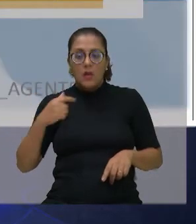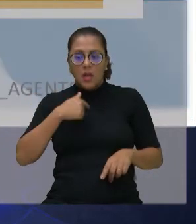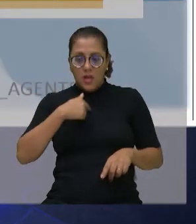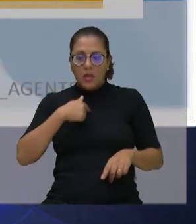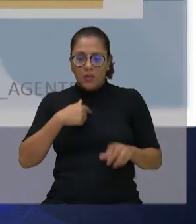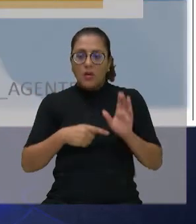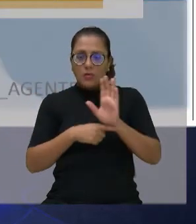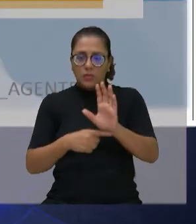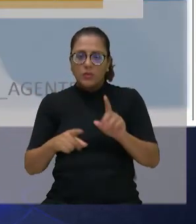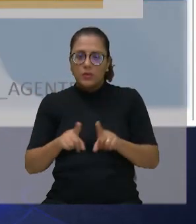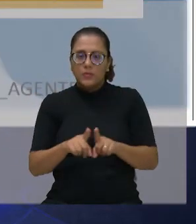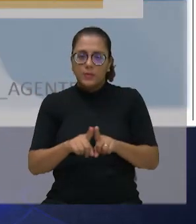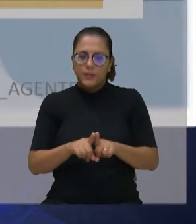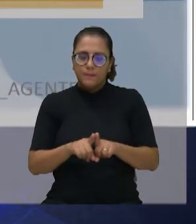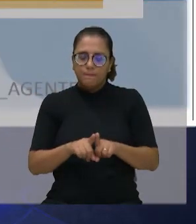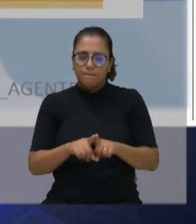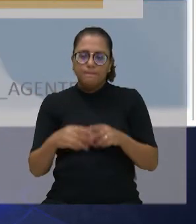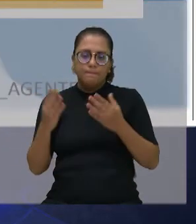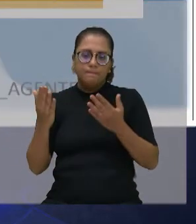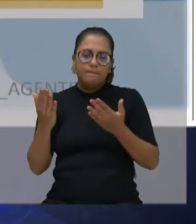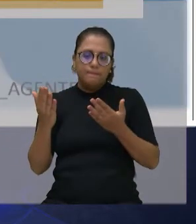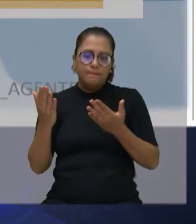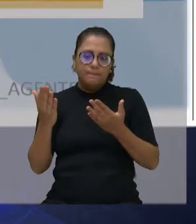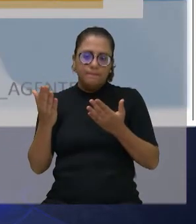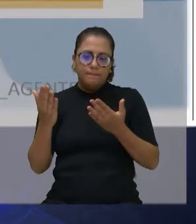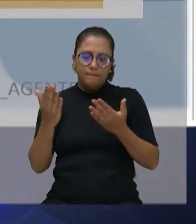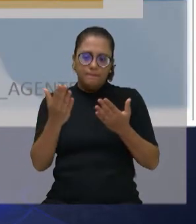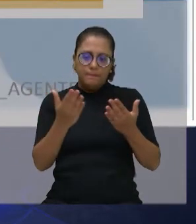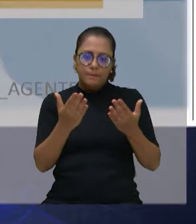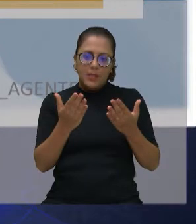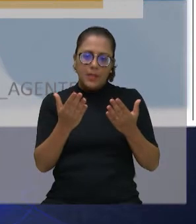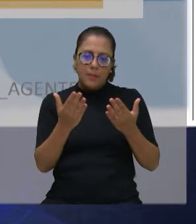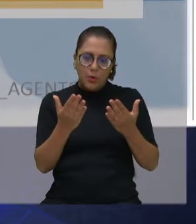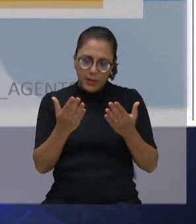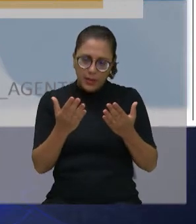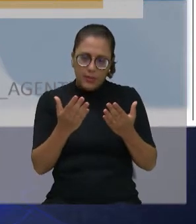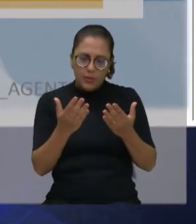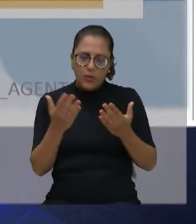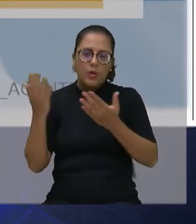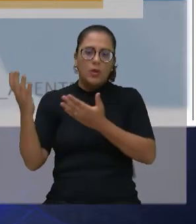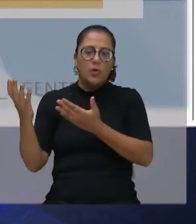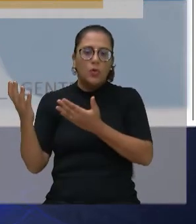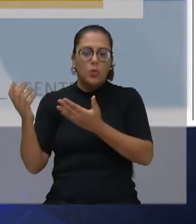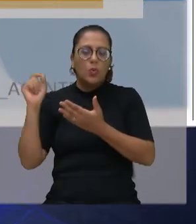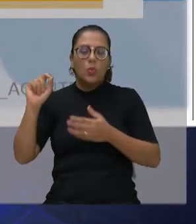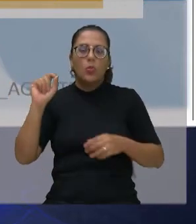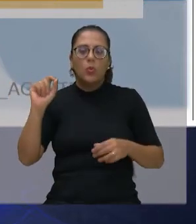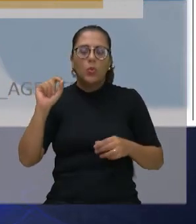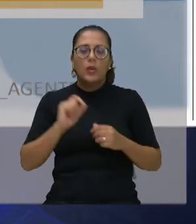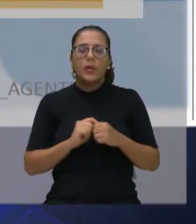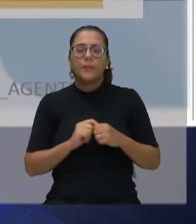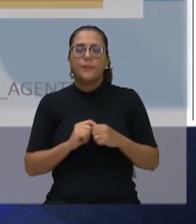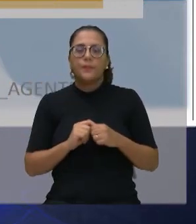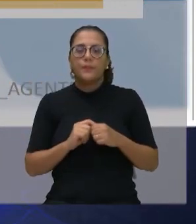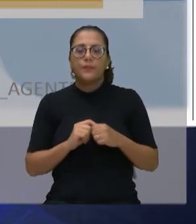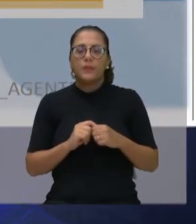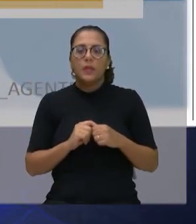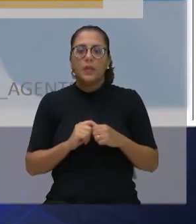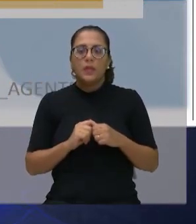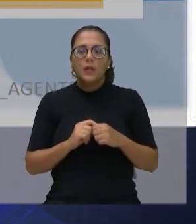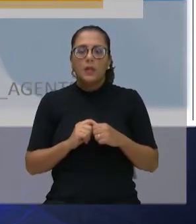Outro, por favor, outra coisa que nós estamos aí fazendo divulgação em toda a rede nossa, que é os